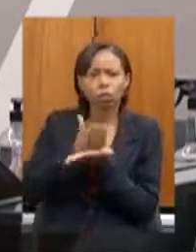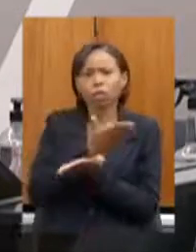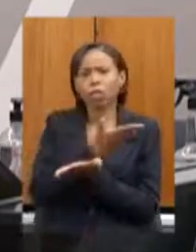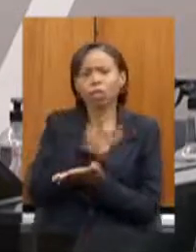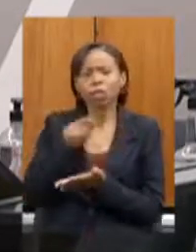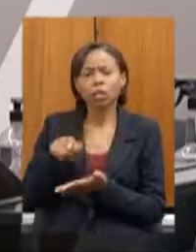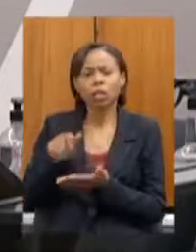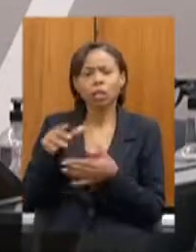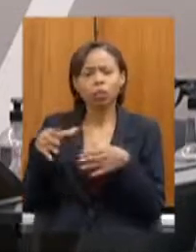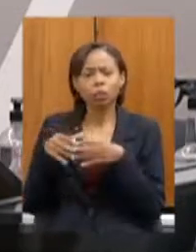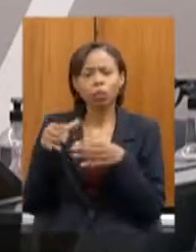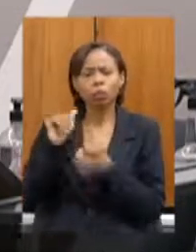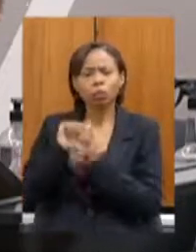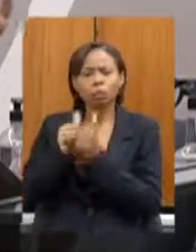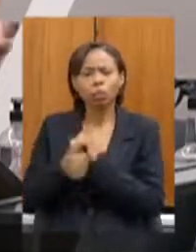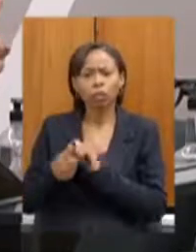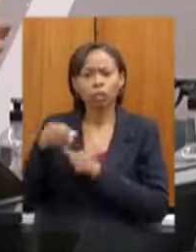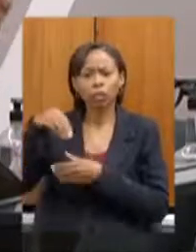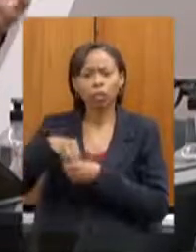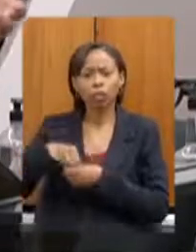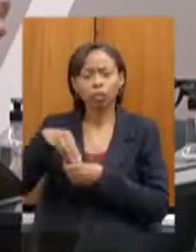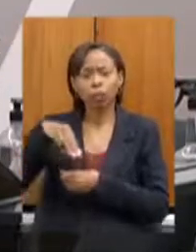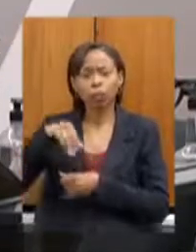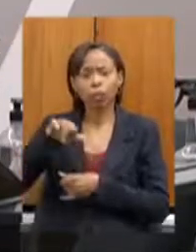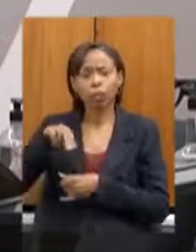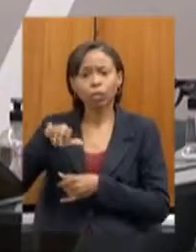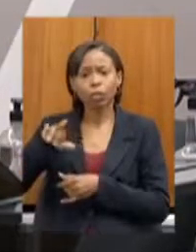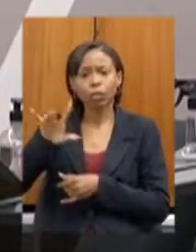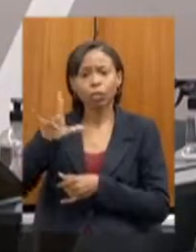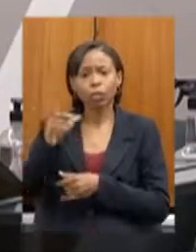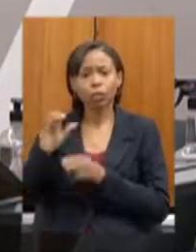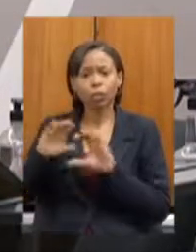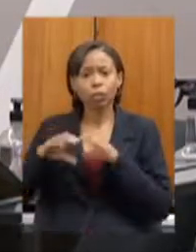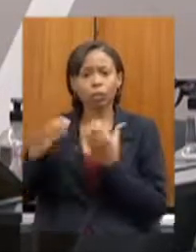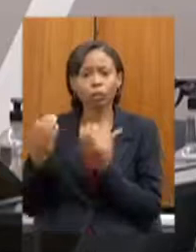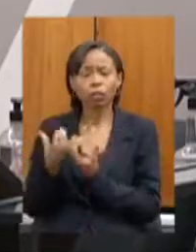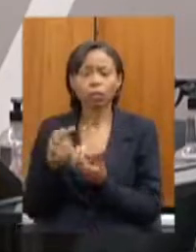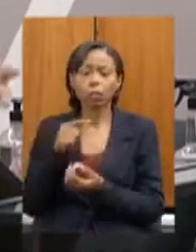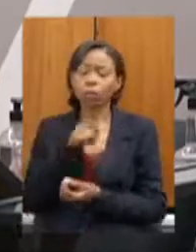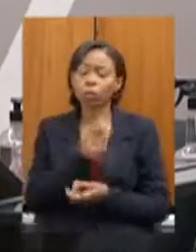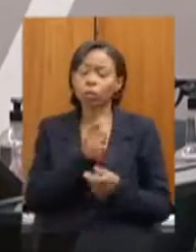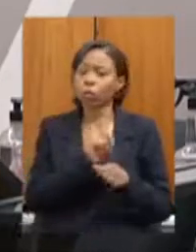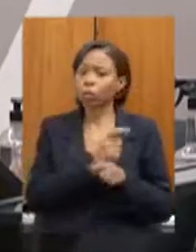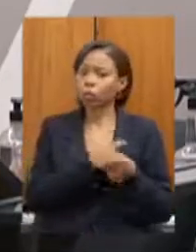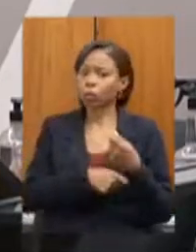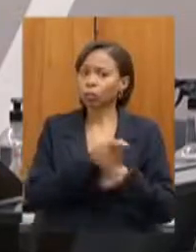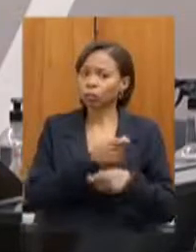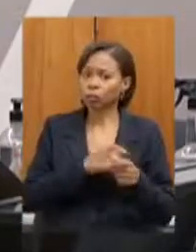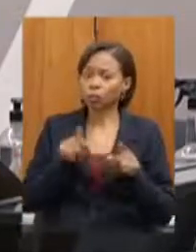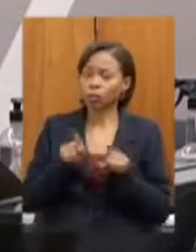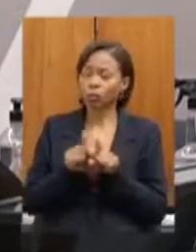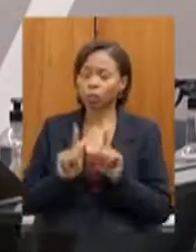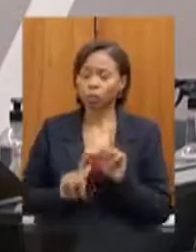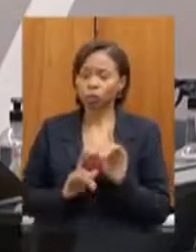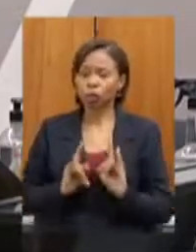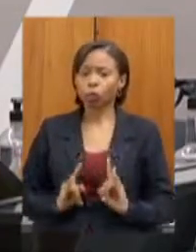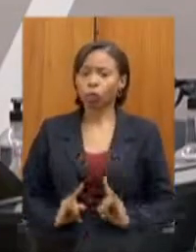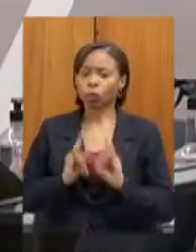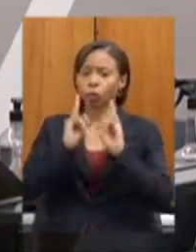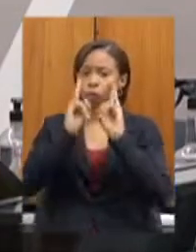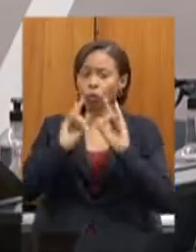pandemia e também dessa nova gestão profissional que eu apoio vossa excelência no prédio das federações mas que seja